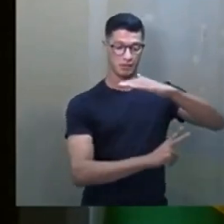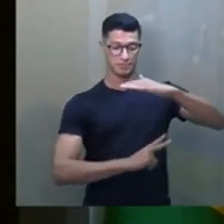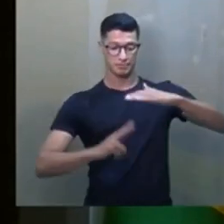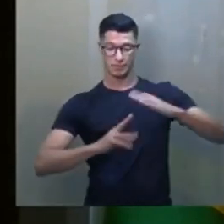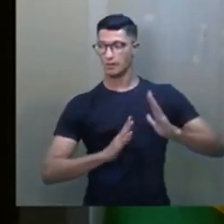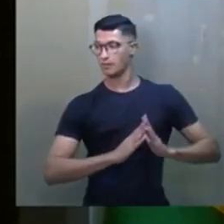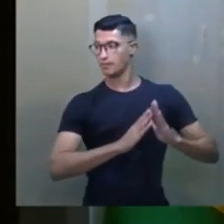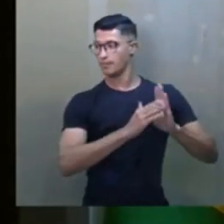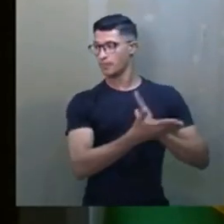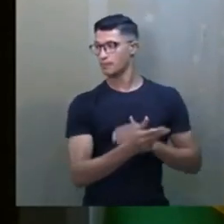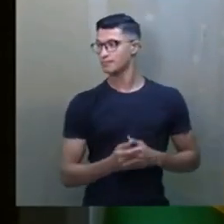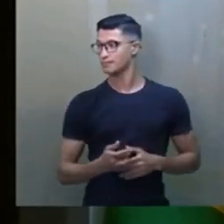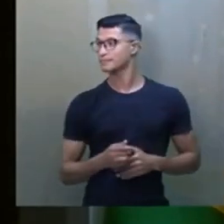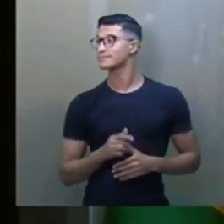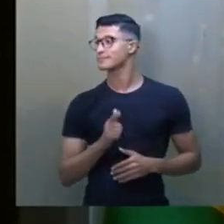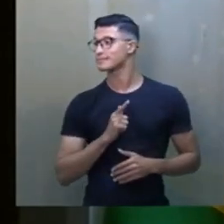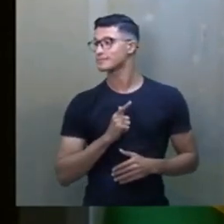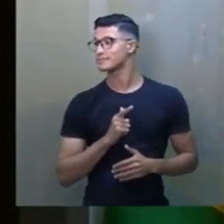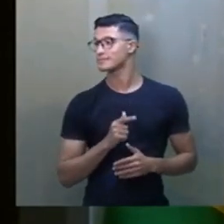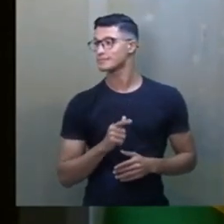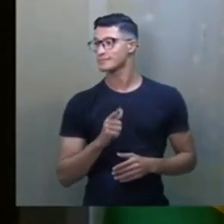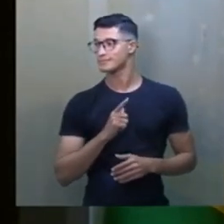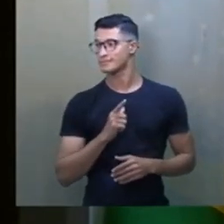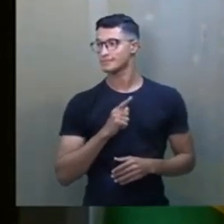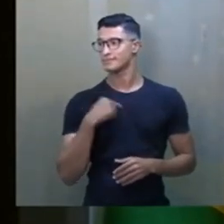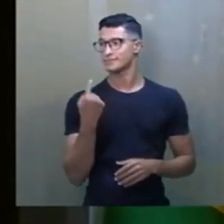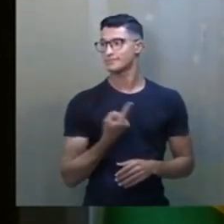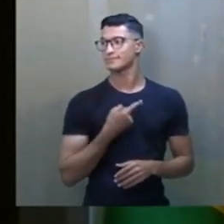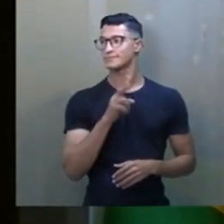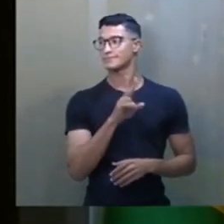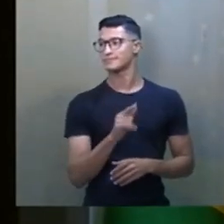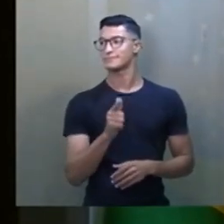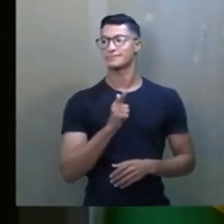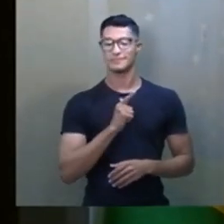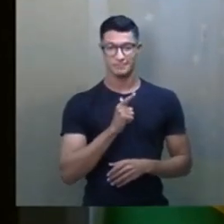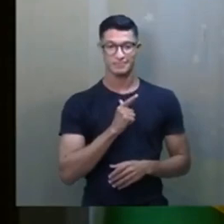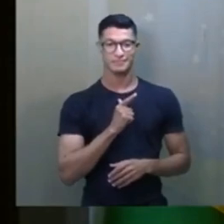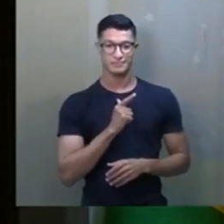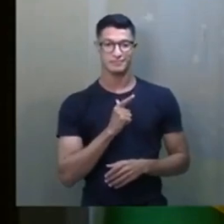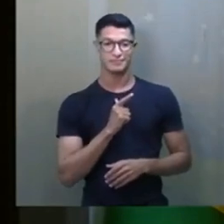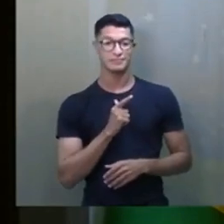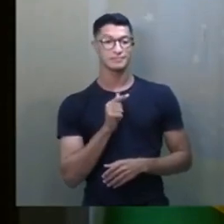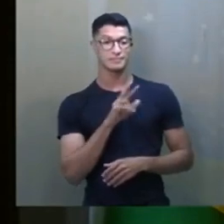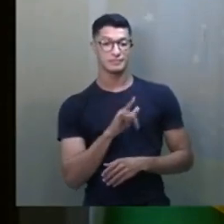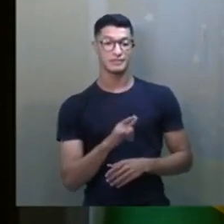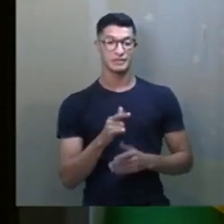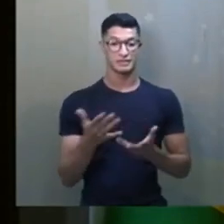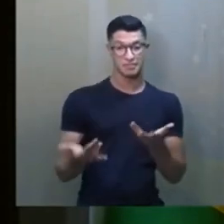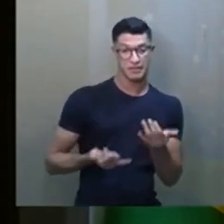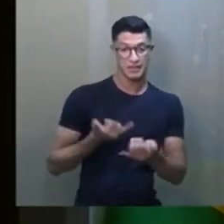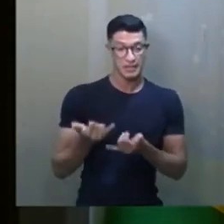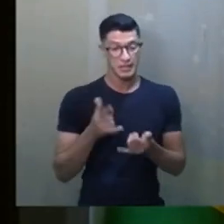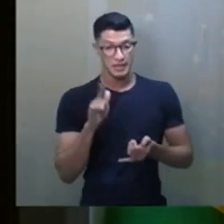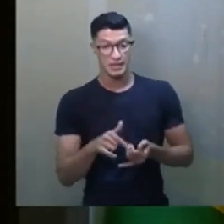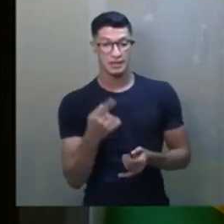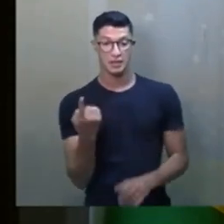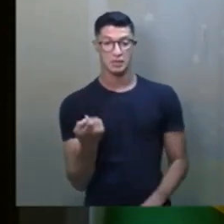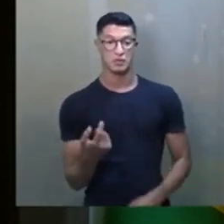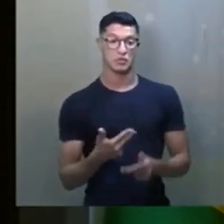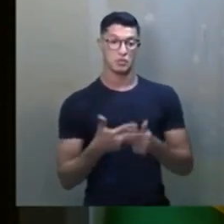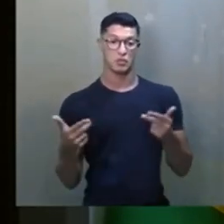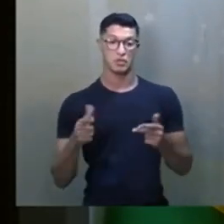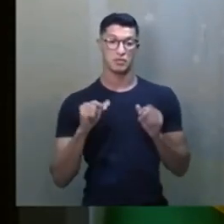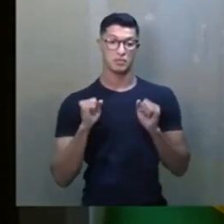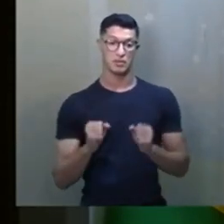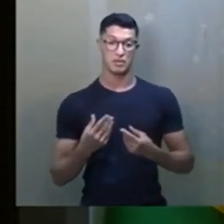debaixo da ponte. Quando ele chega lá, junto com alguns voluntários, ele explica que, não é, era a única coisa que